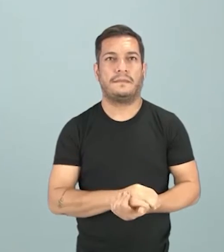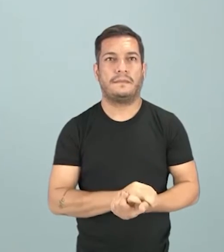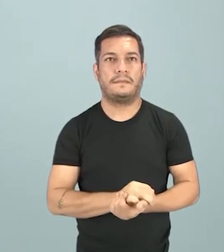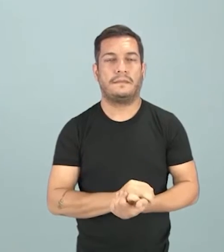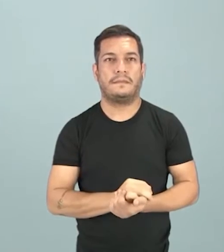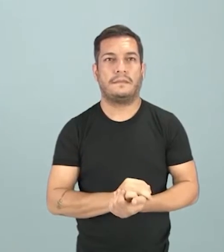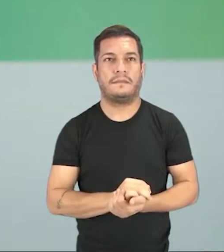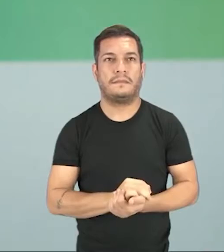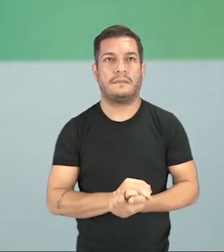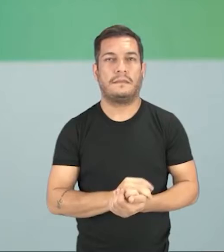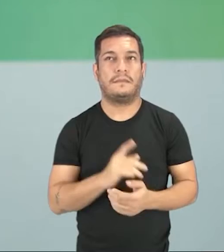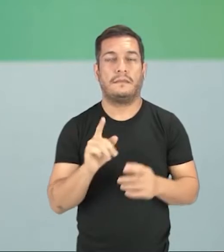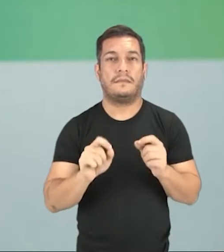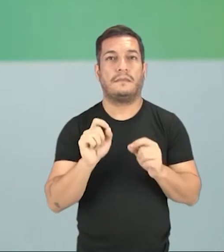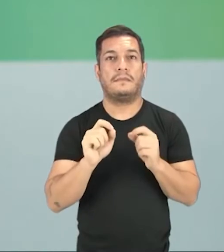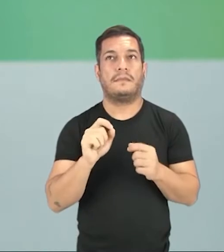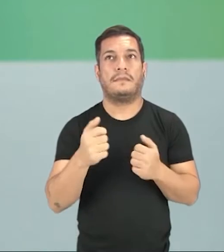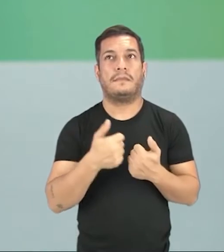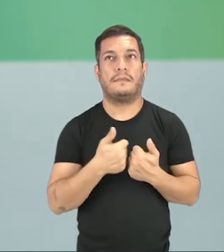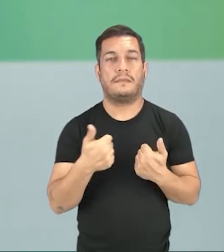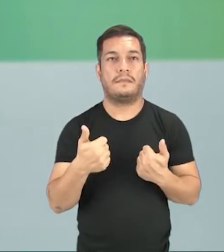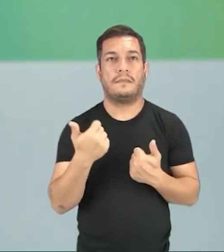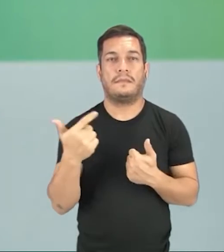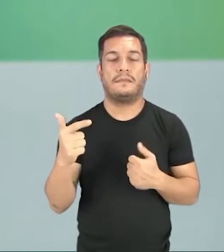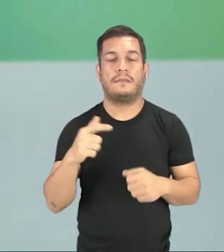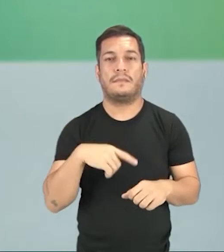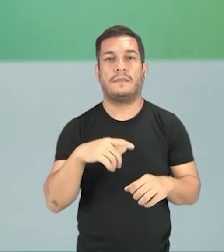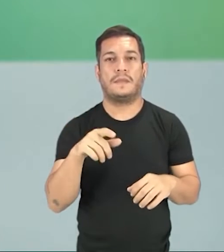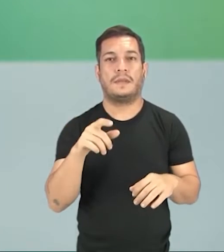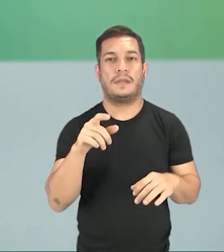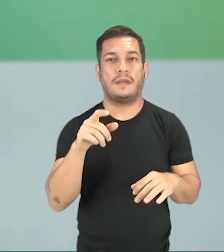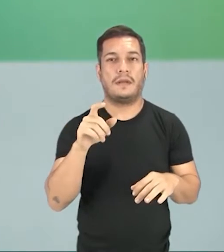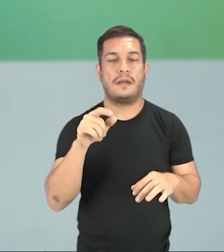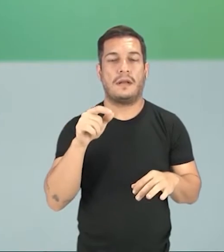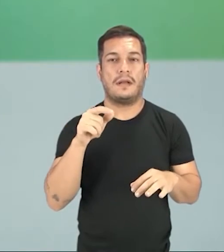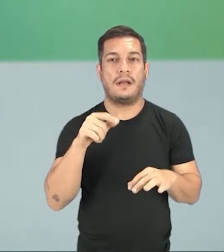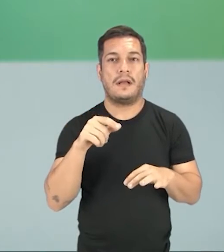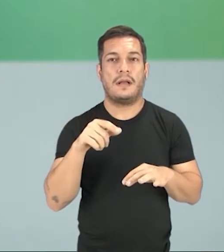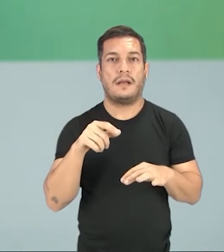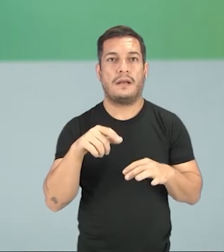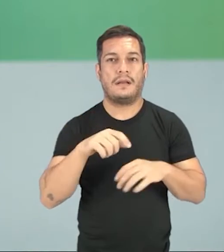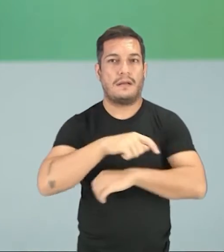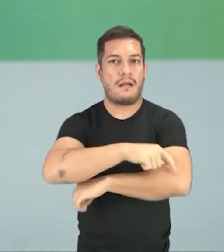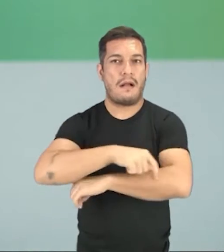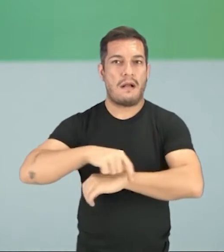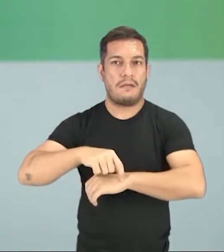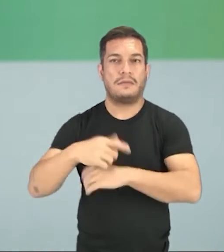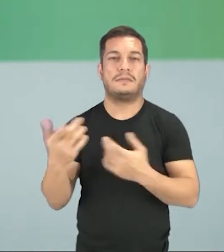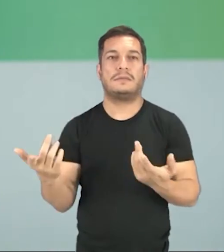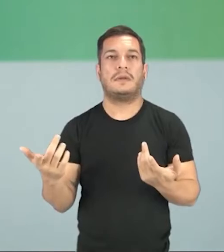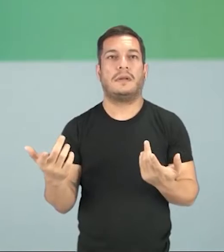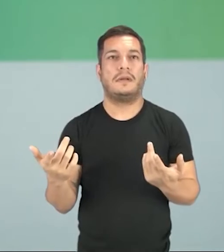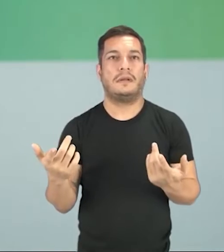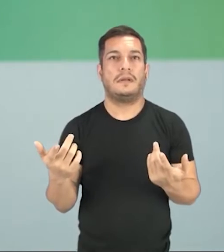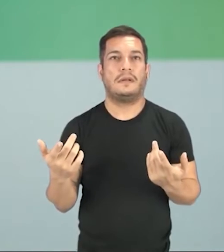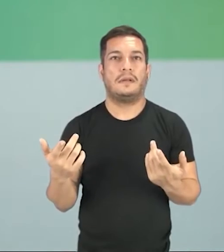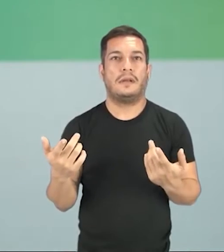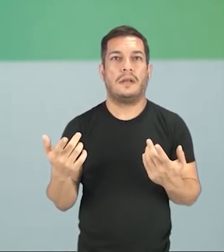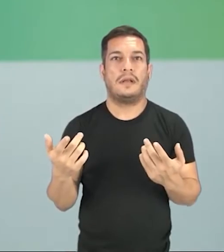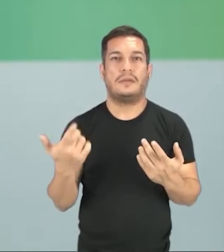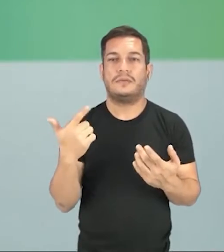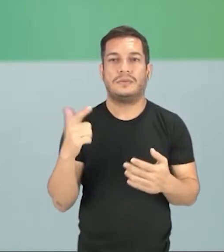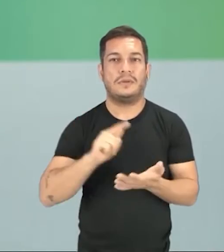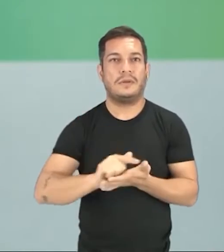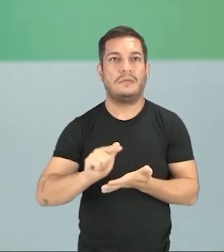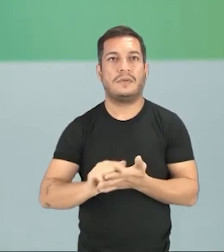Geralmente próximas, não tinham calçadas. Próximos passavam córregos. E eles